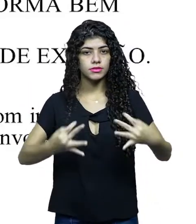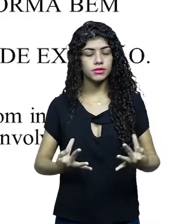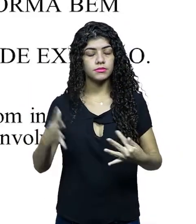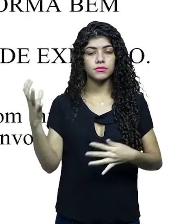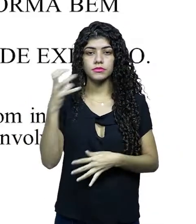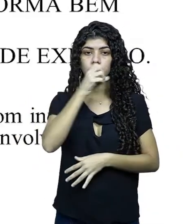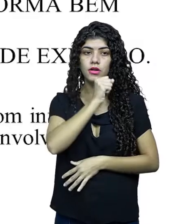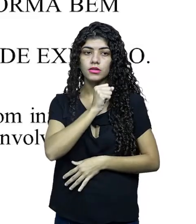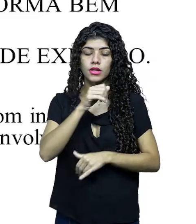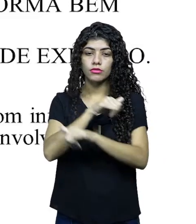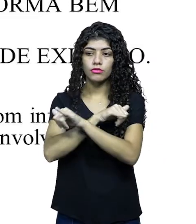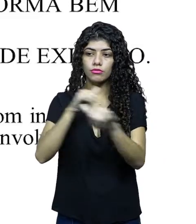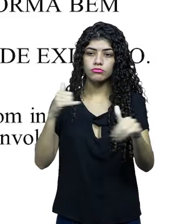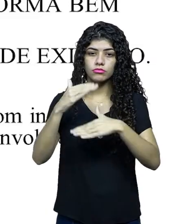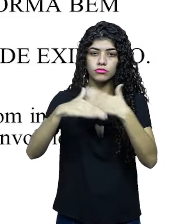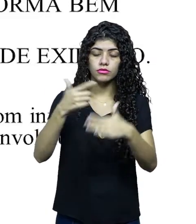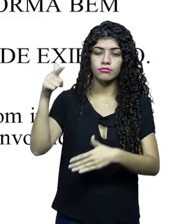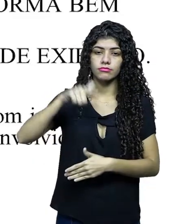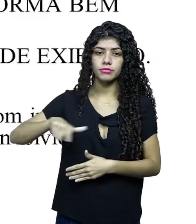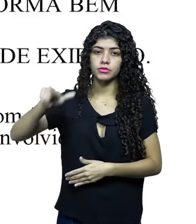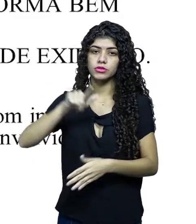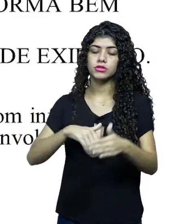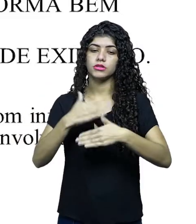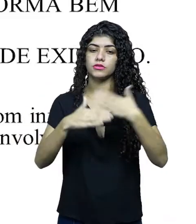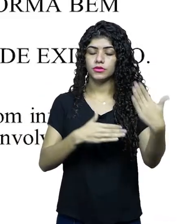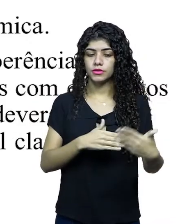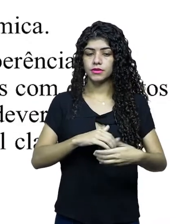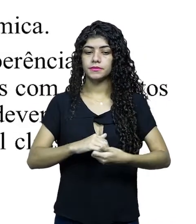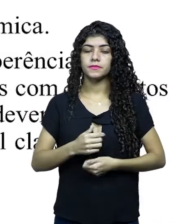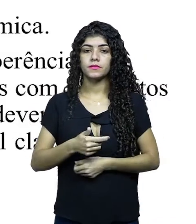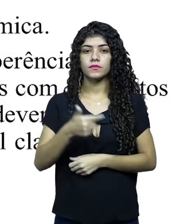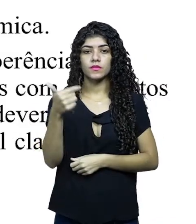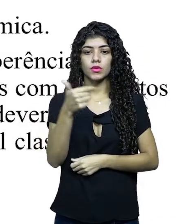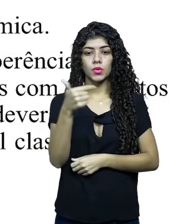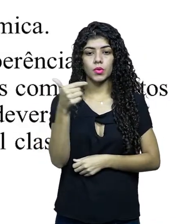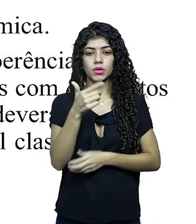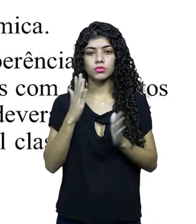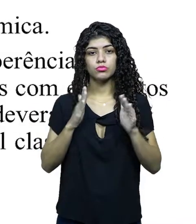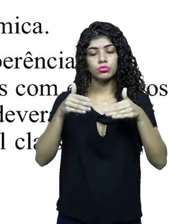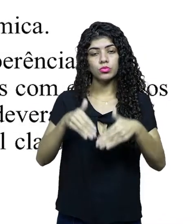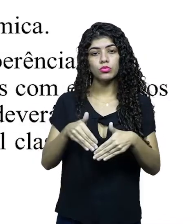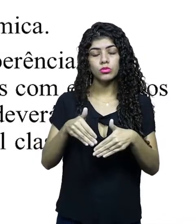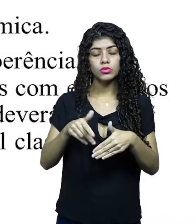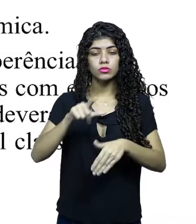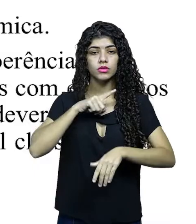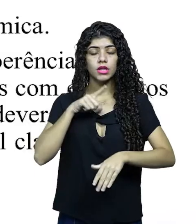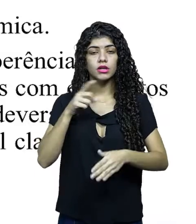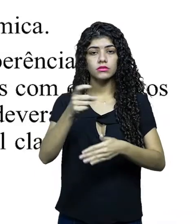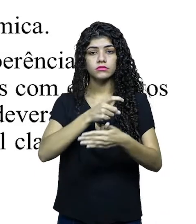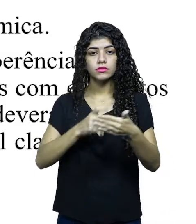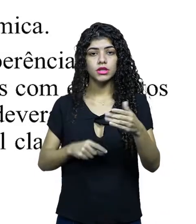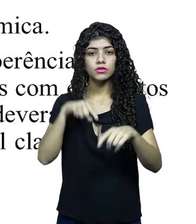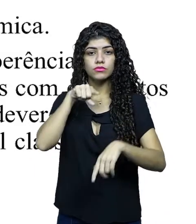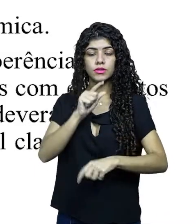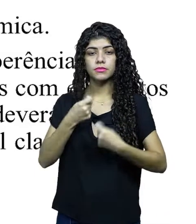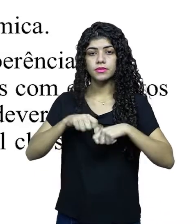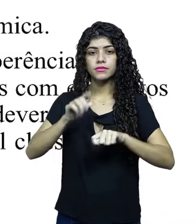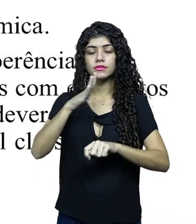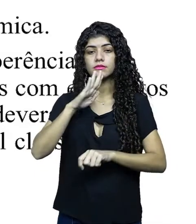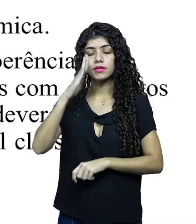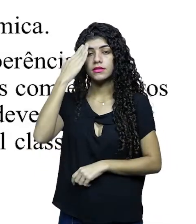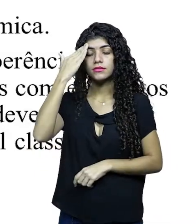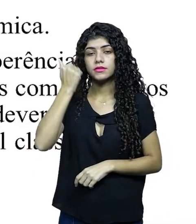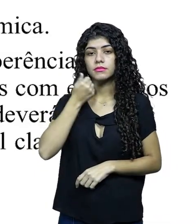informações que serão repetidas e desenvolvidas nos itens a seguir. O público-alvo. Nesse texto, você deverá